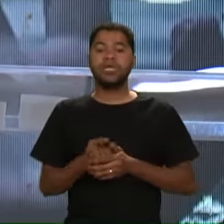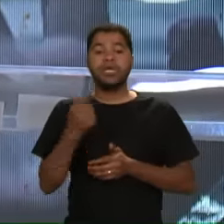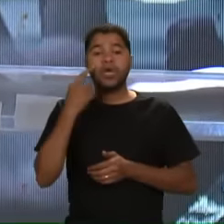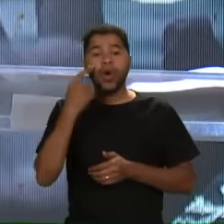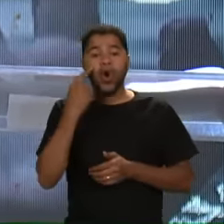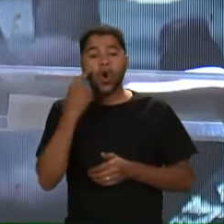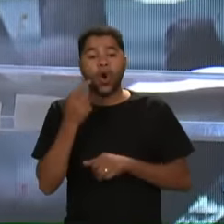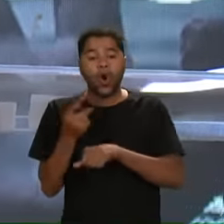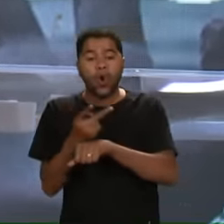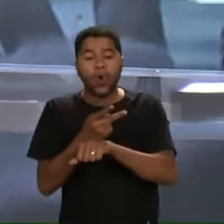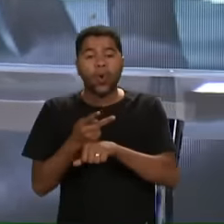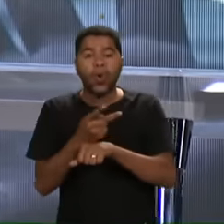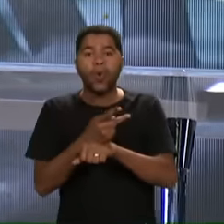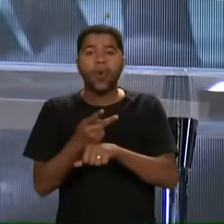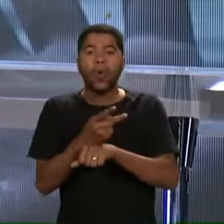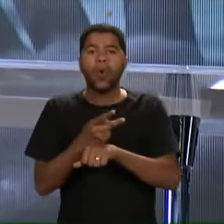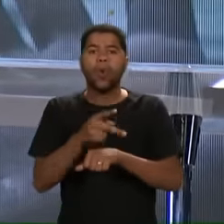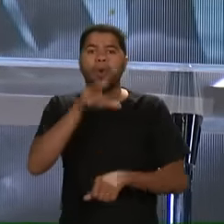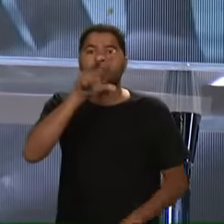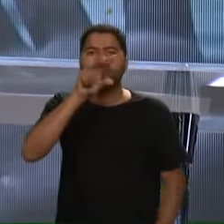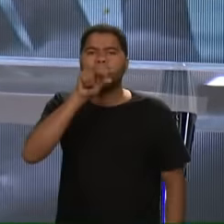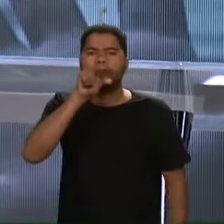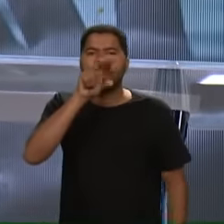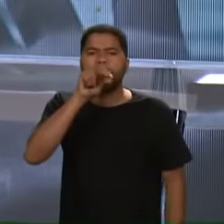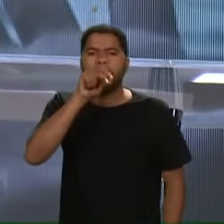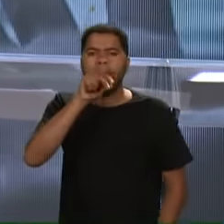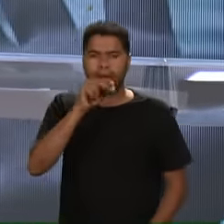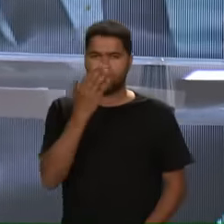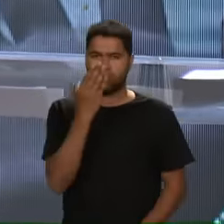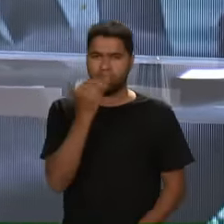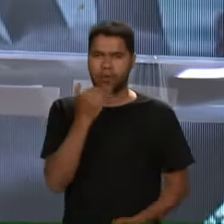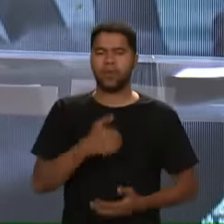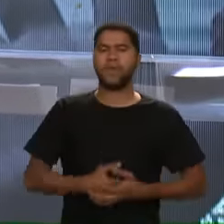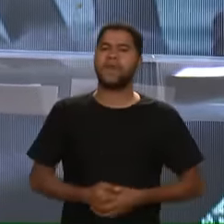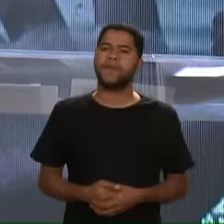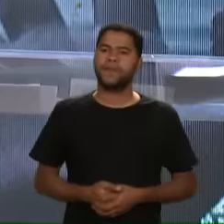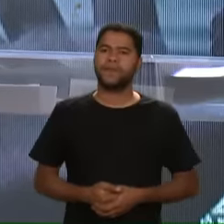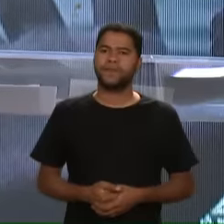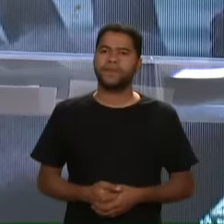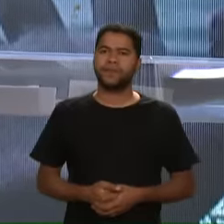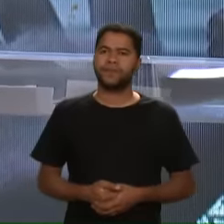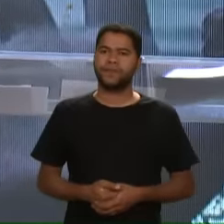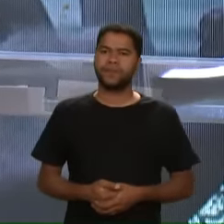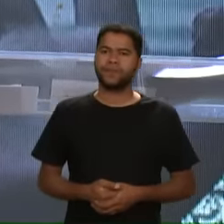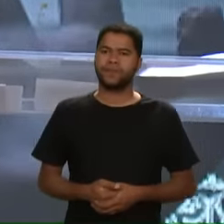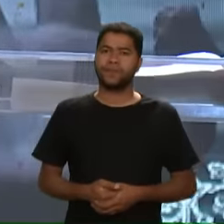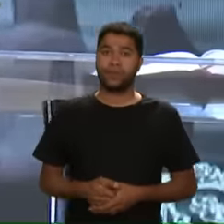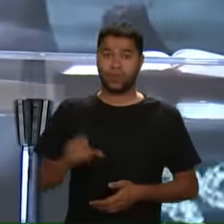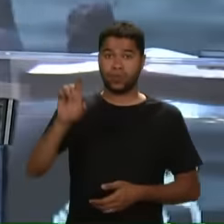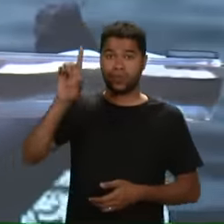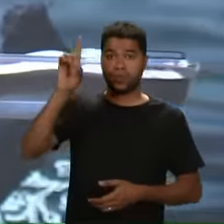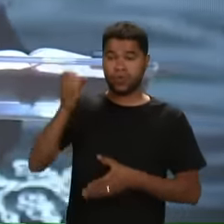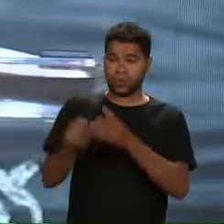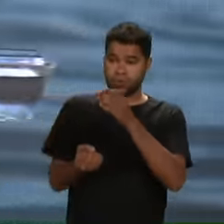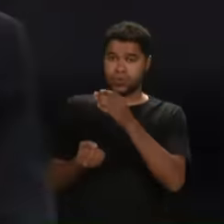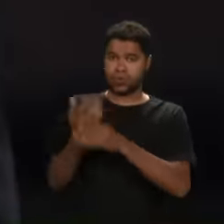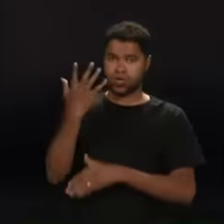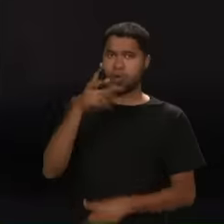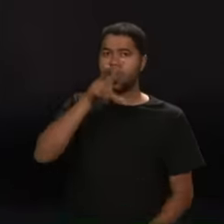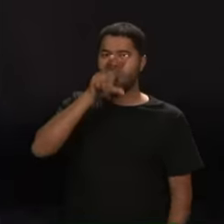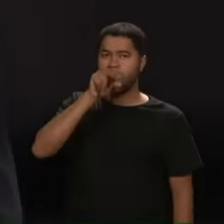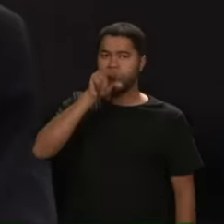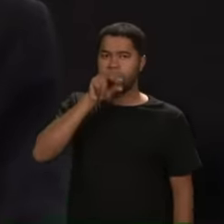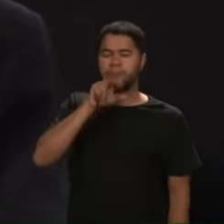Um pato Para comer Quando Deus criou O